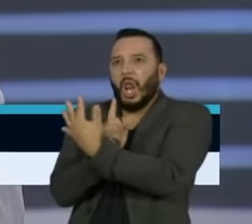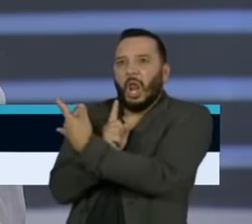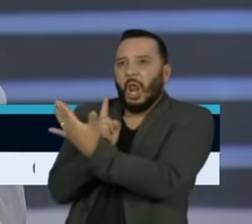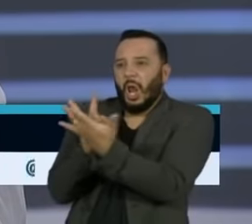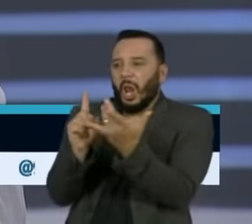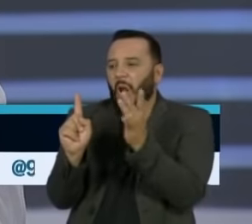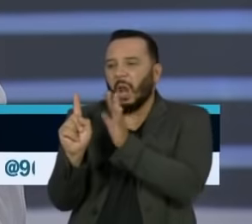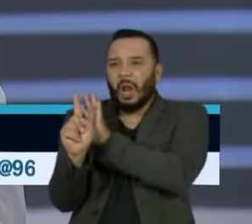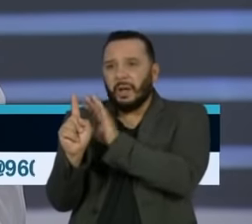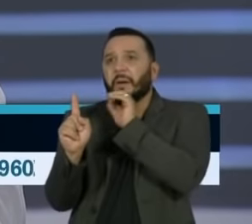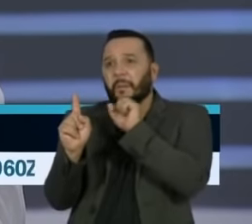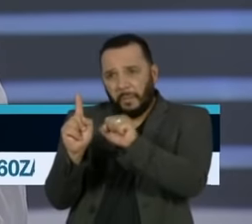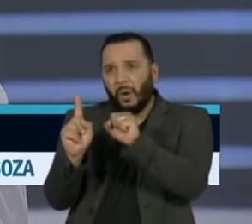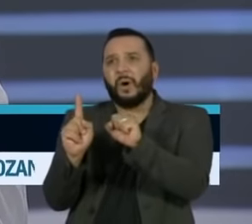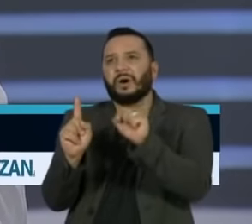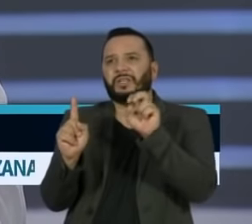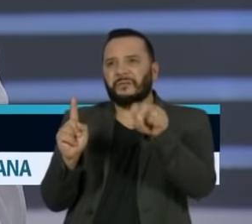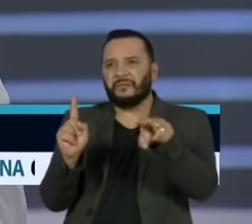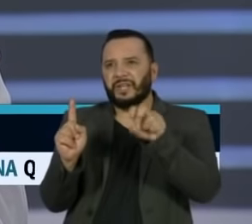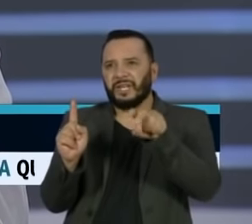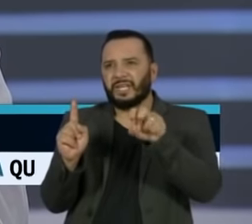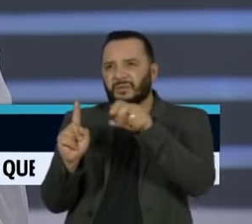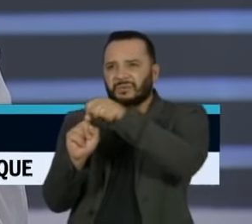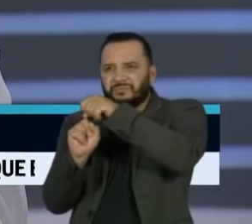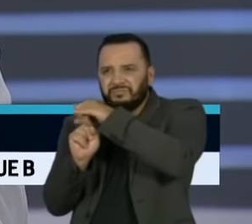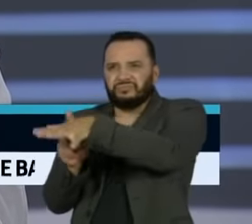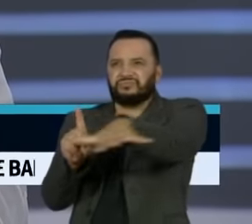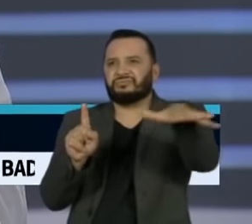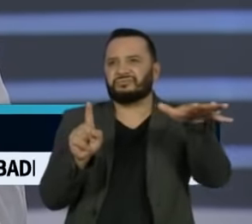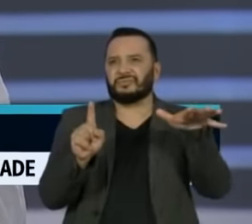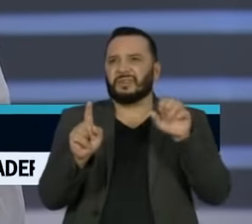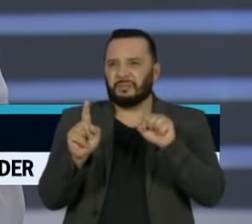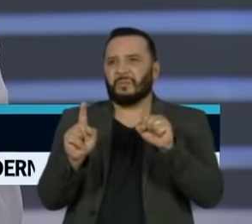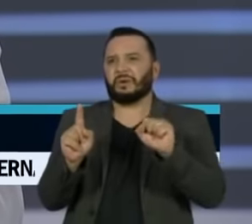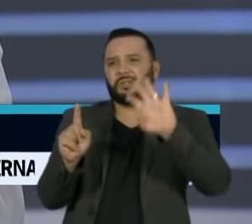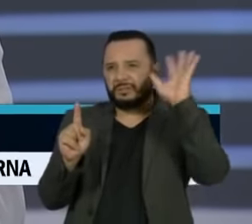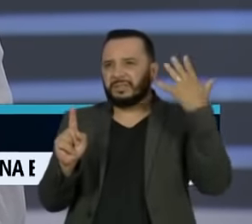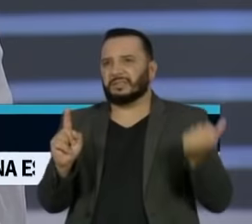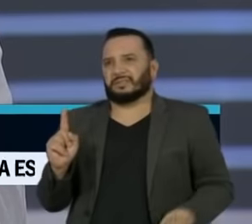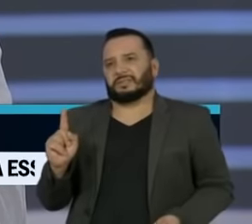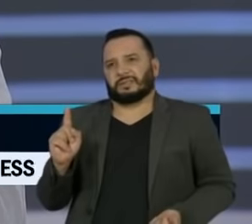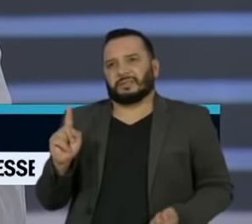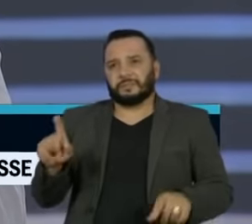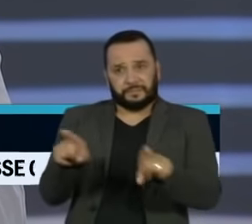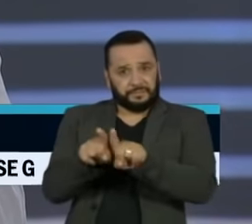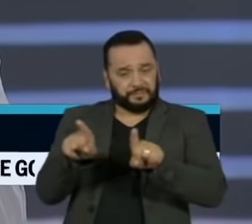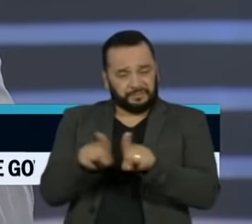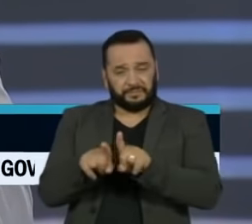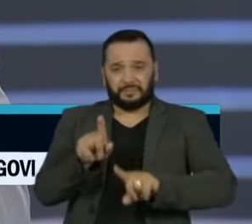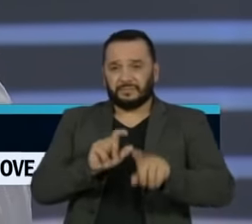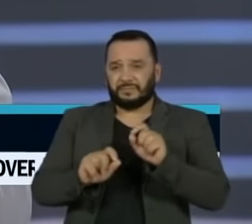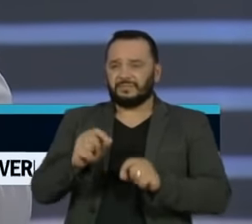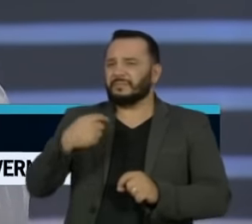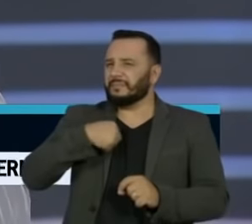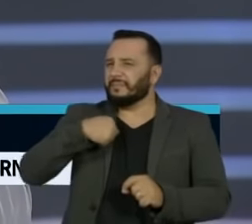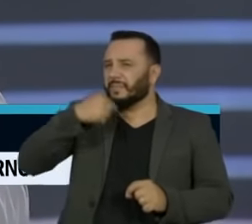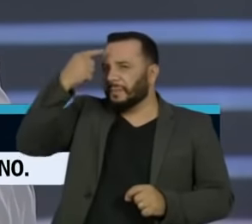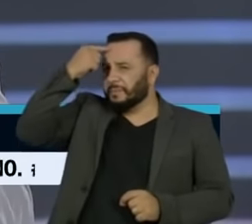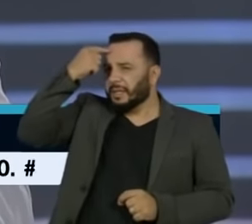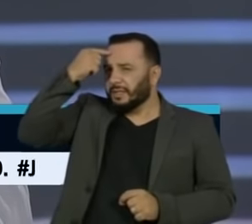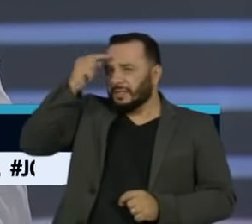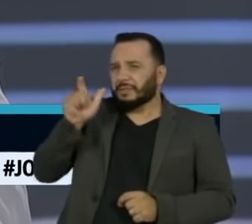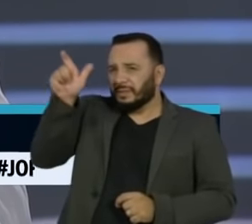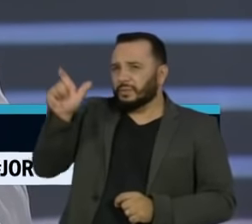uma forma totalmente irresponsável. Isso é uma coisa. A segunda coisa é que eu penso que ele